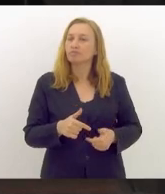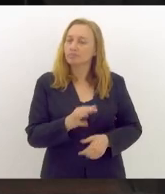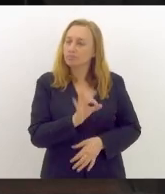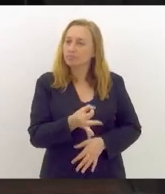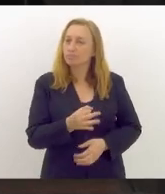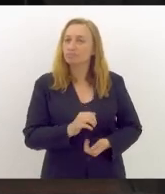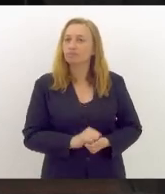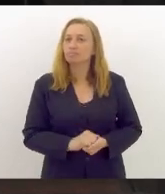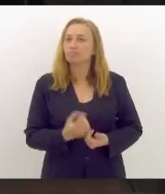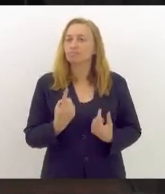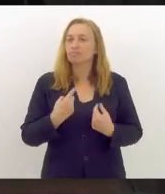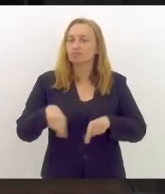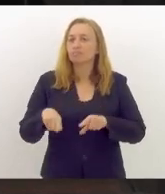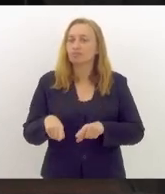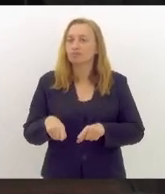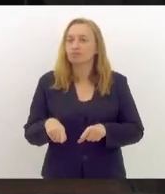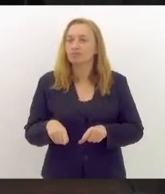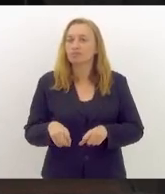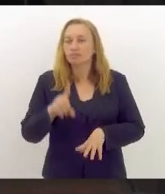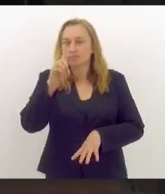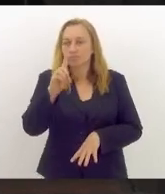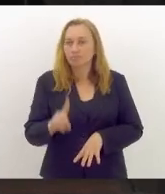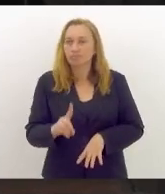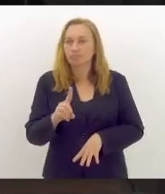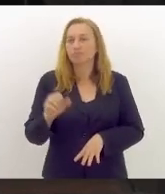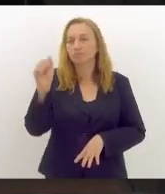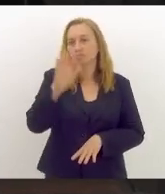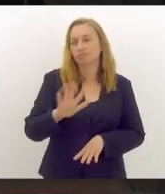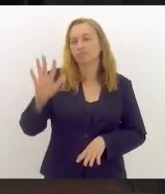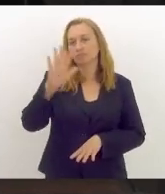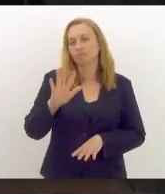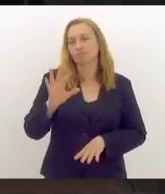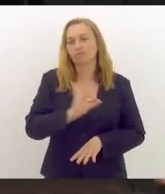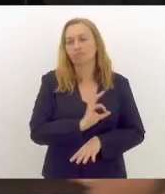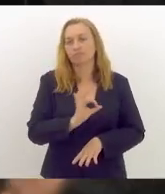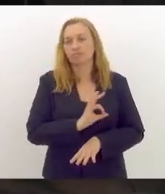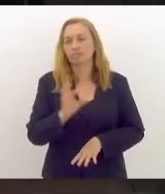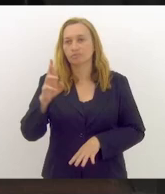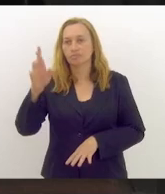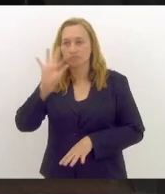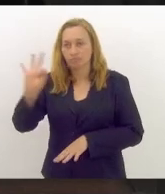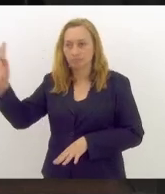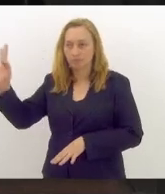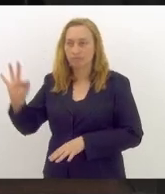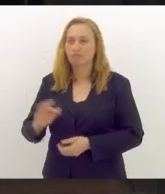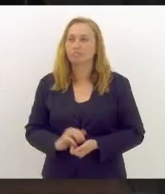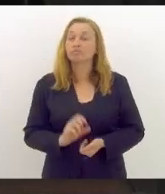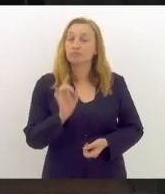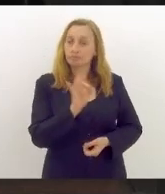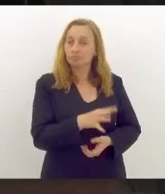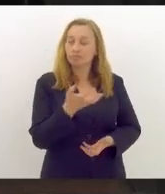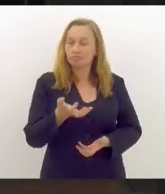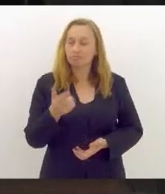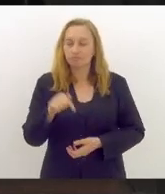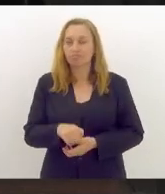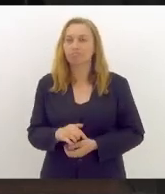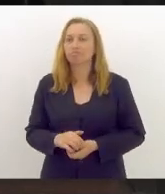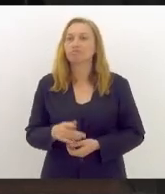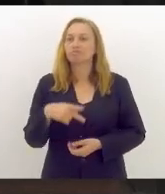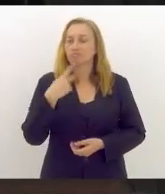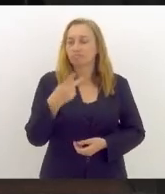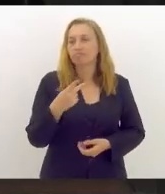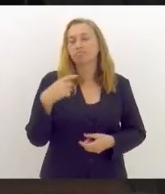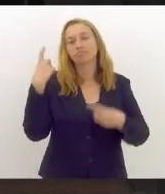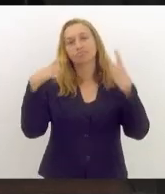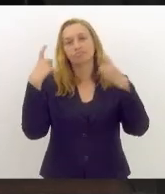objetiva, contra o diretor-geral da Polícia Rodoviária Federal, o senhor Silvinei Vax. E, por último, quero aqui também manifestar minha